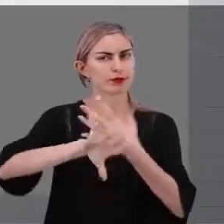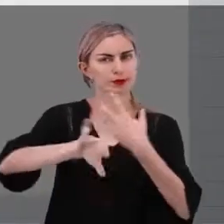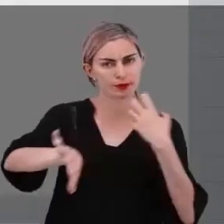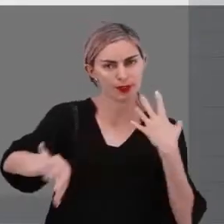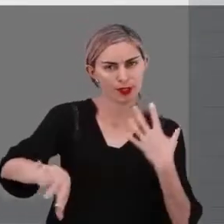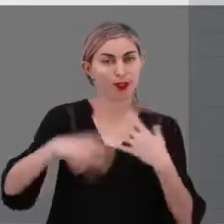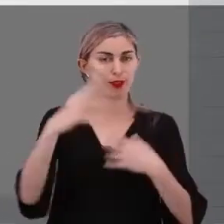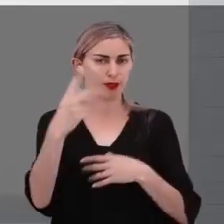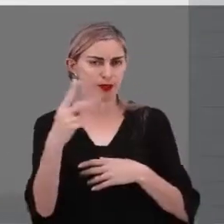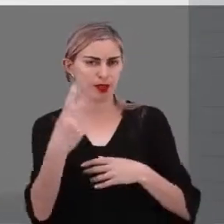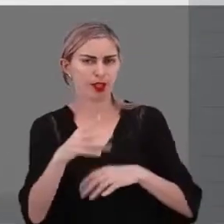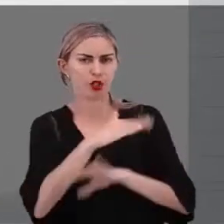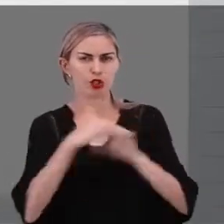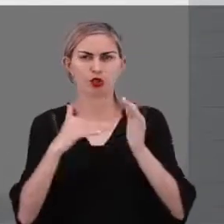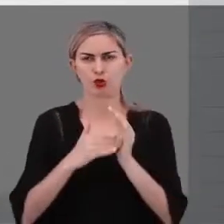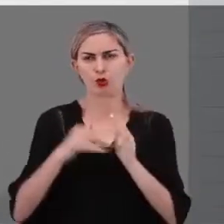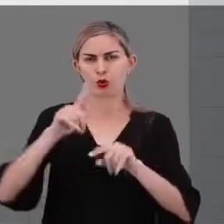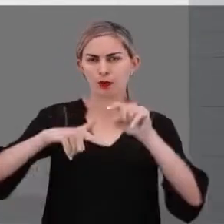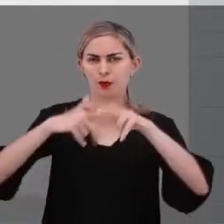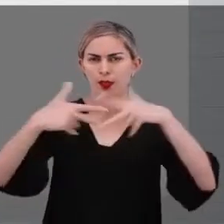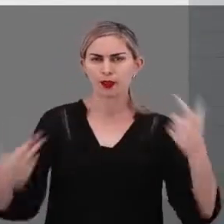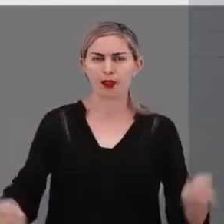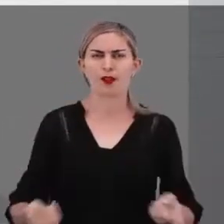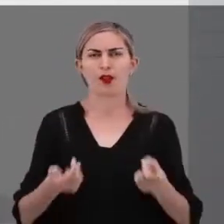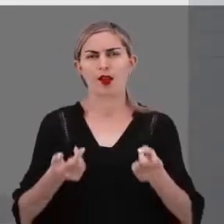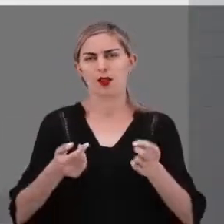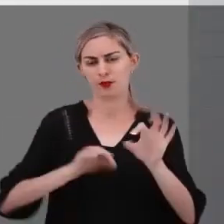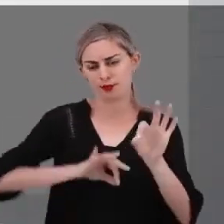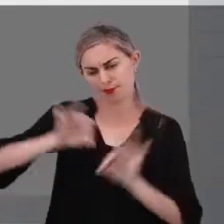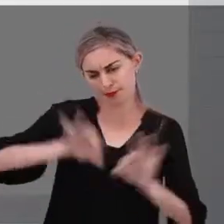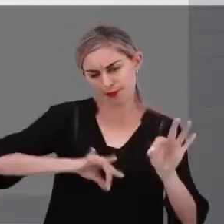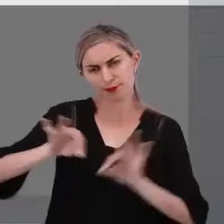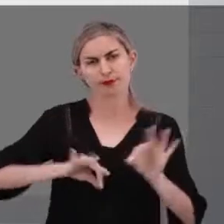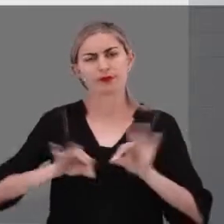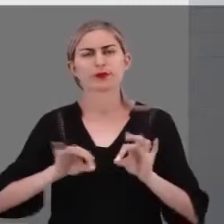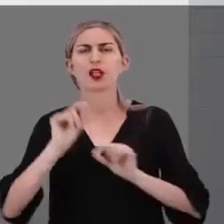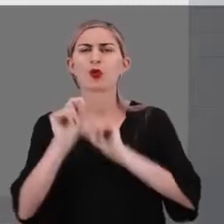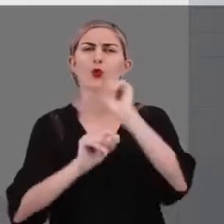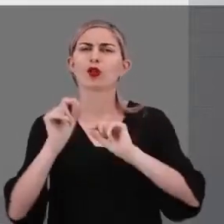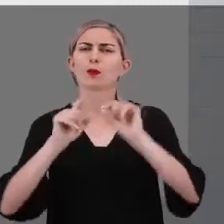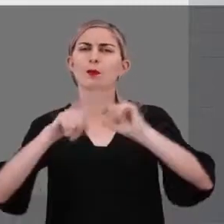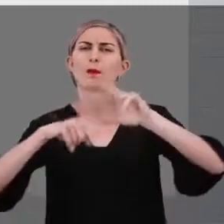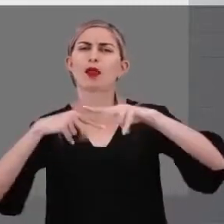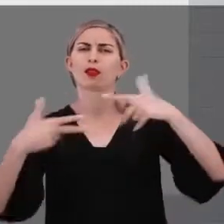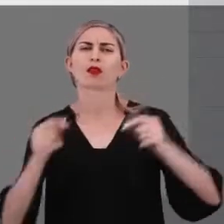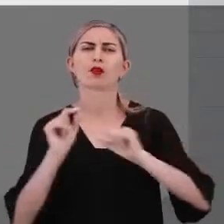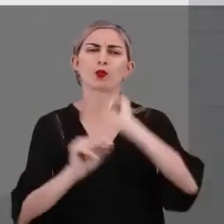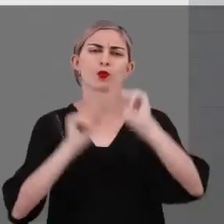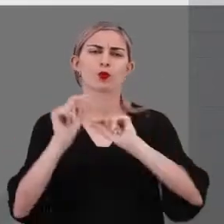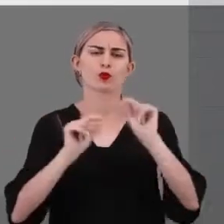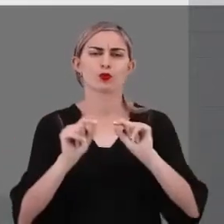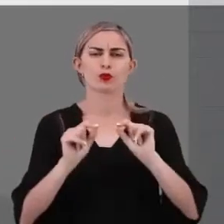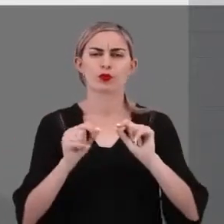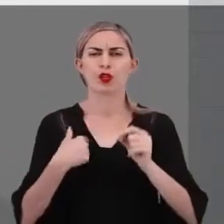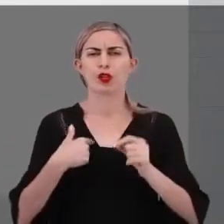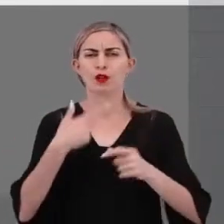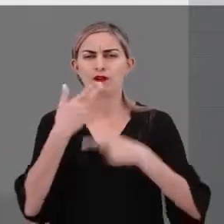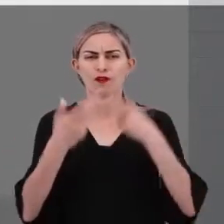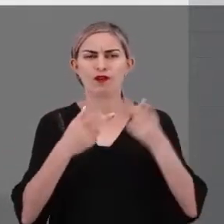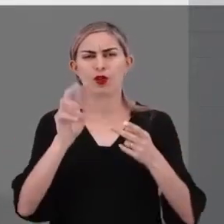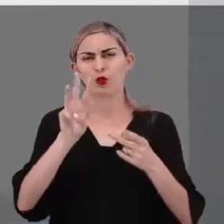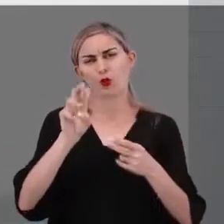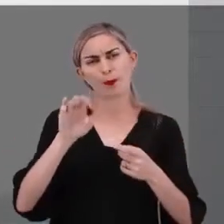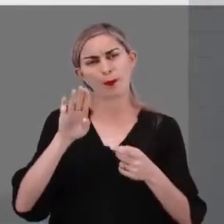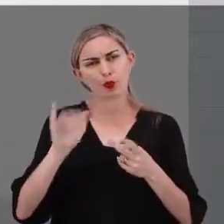Nela, todos os materiais didáticos são produzidos. E que materiais são esses? Estou falando dos e-books,